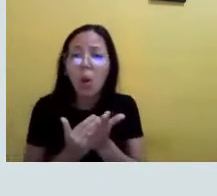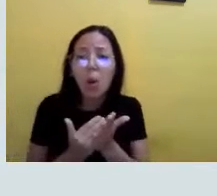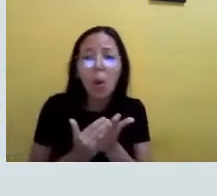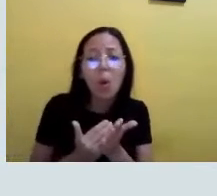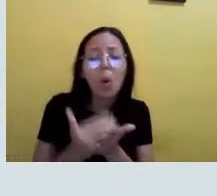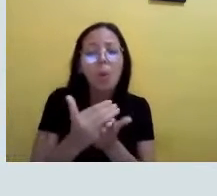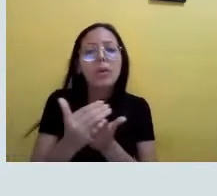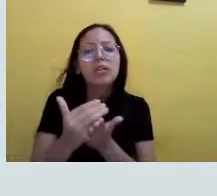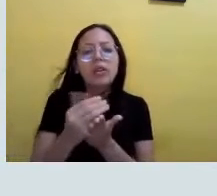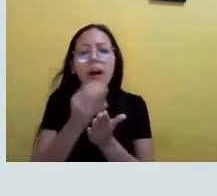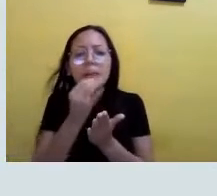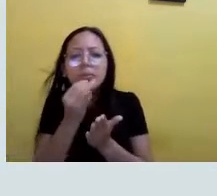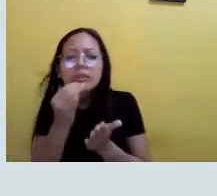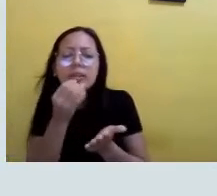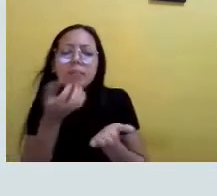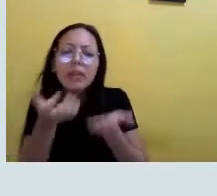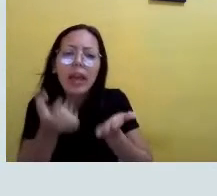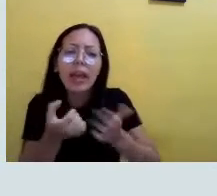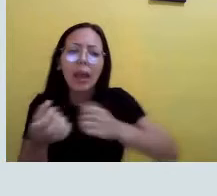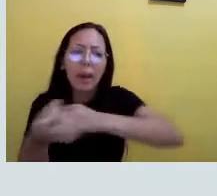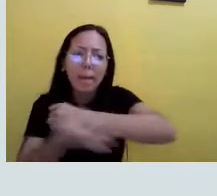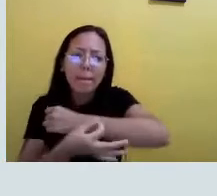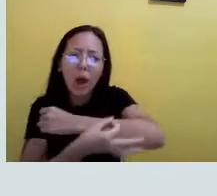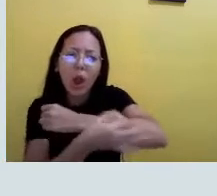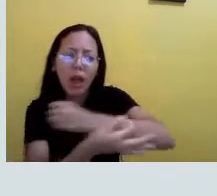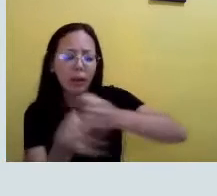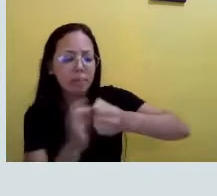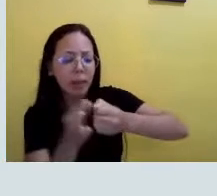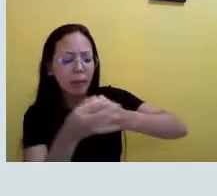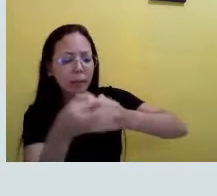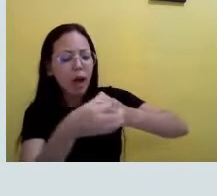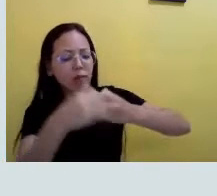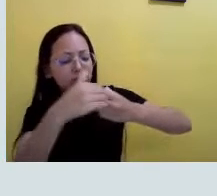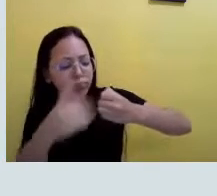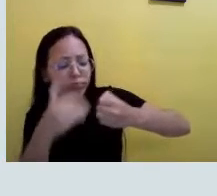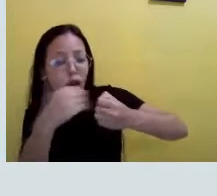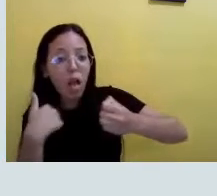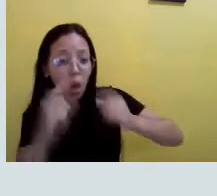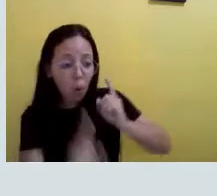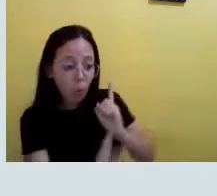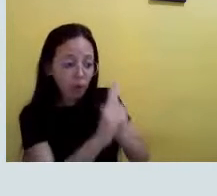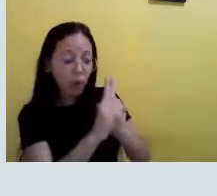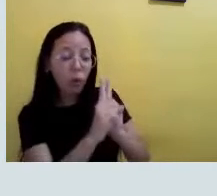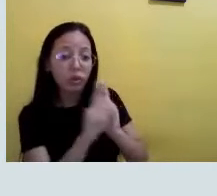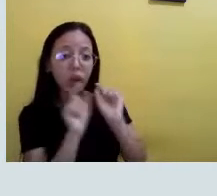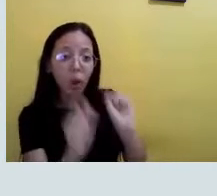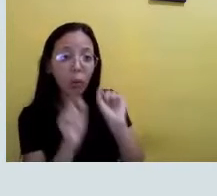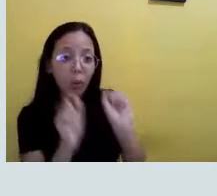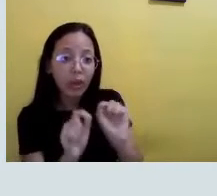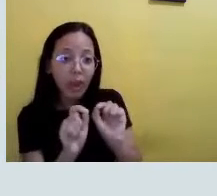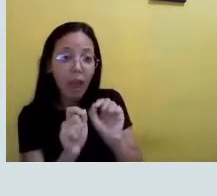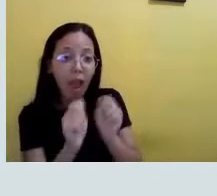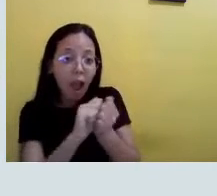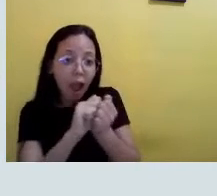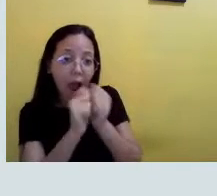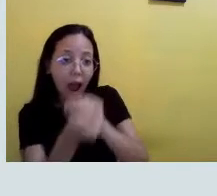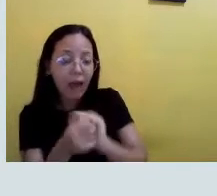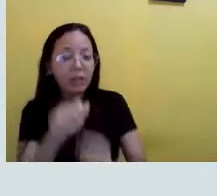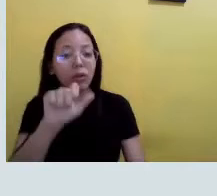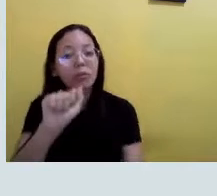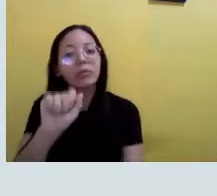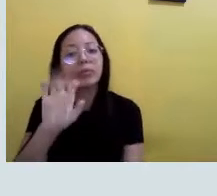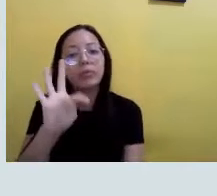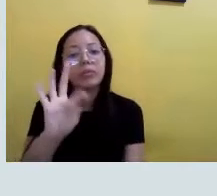se eu quiser dividir essa molécula, eu vou encontrar os meus átomos. Que, no caso, é a última unidade dessa